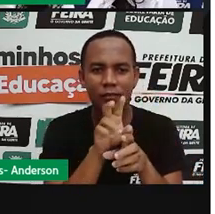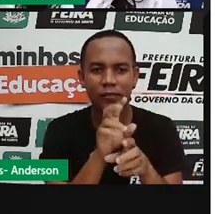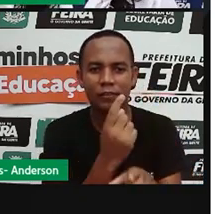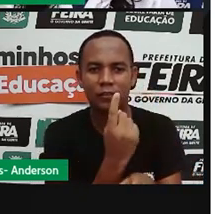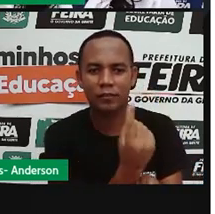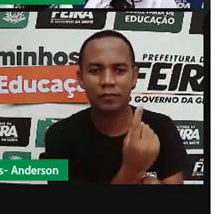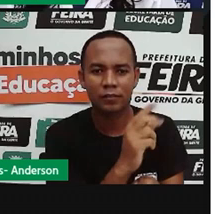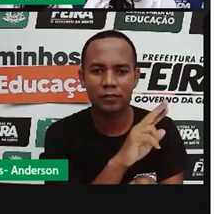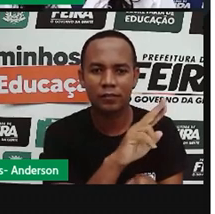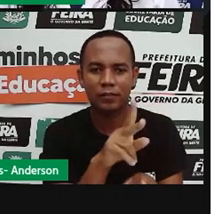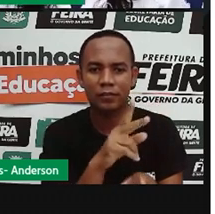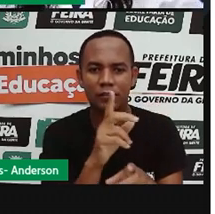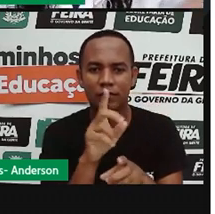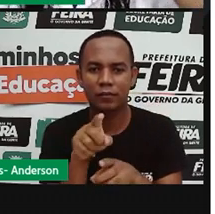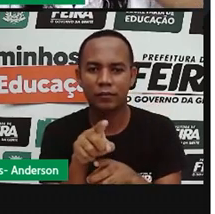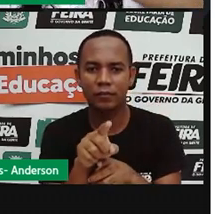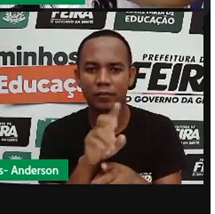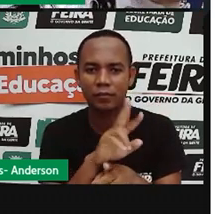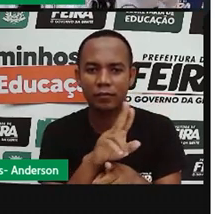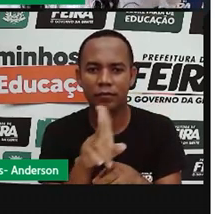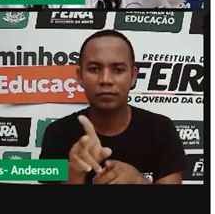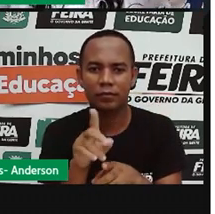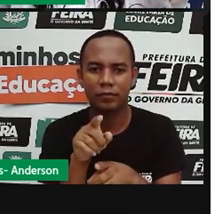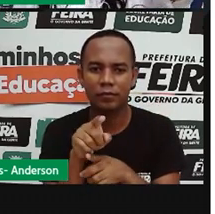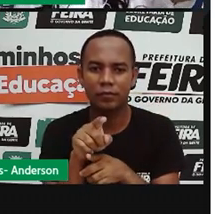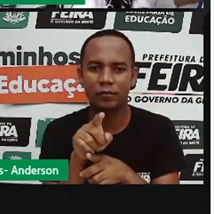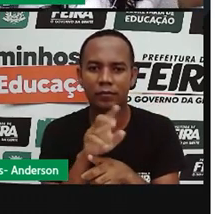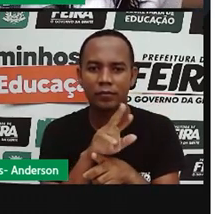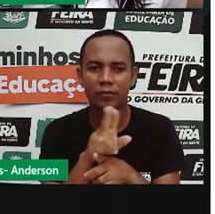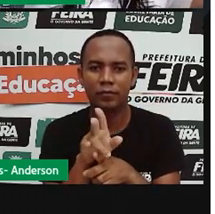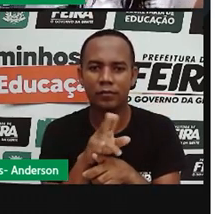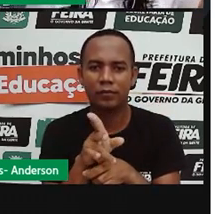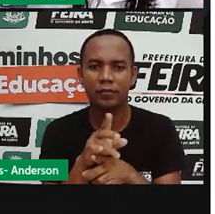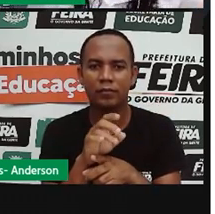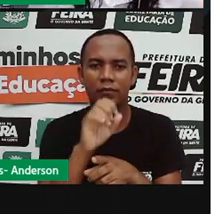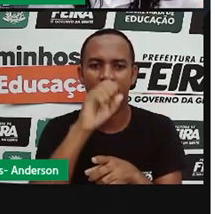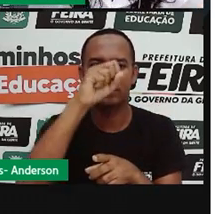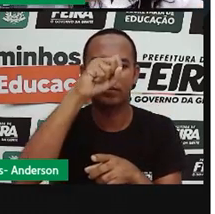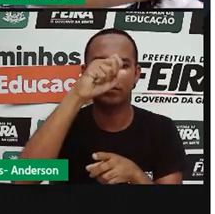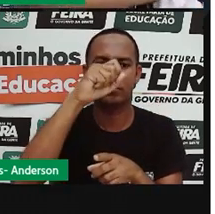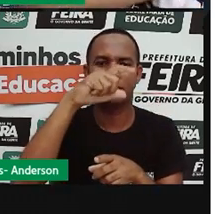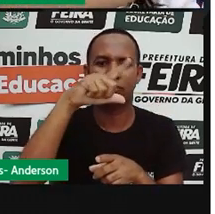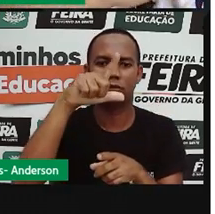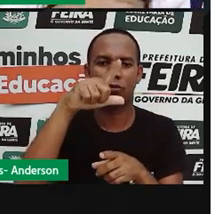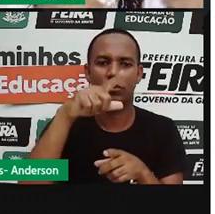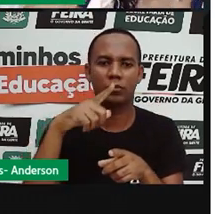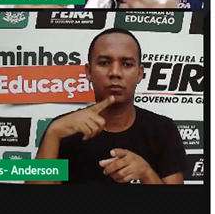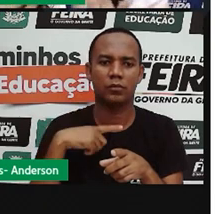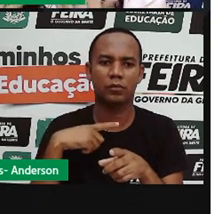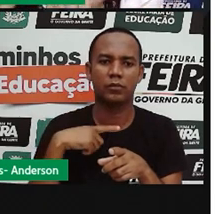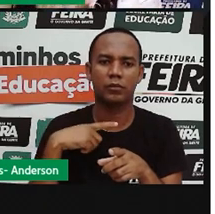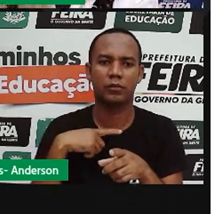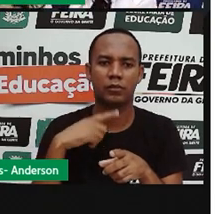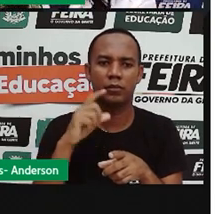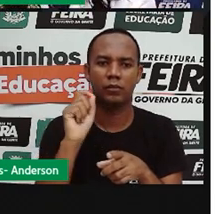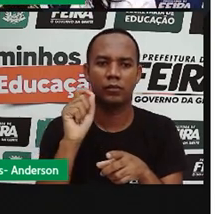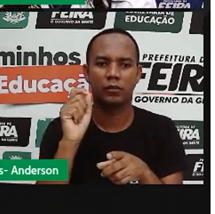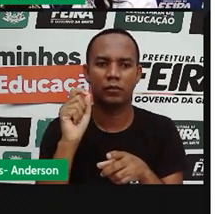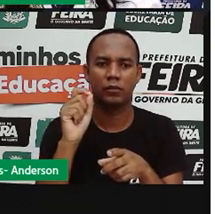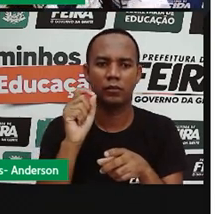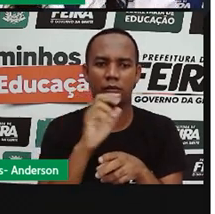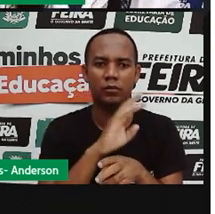um lado diferente. Porque o movimento do Sol faz com que as